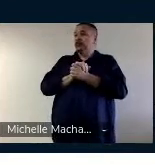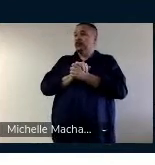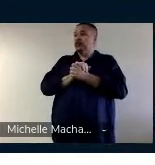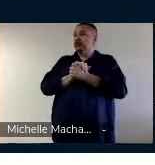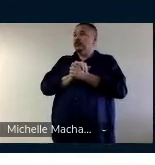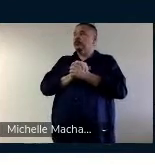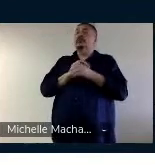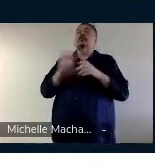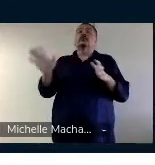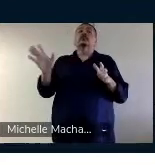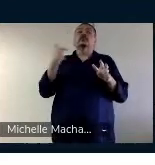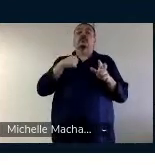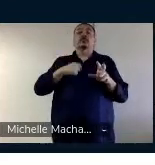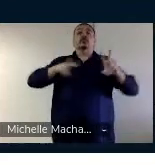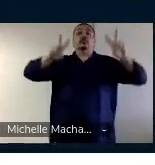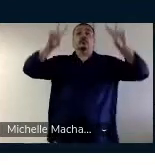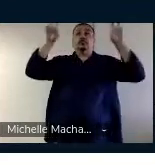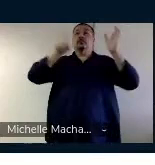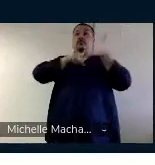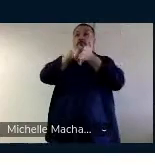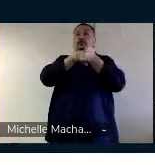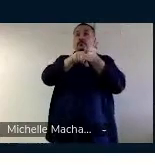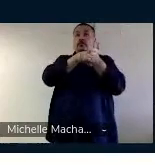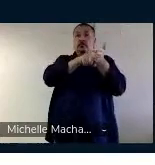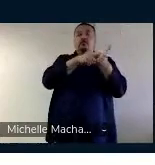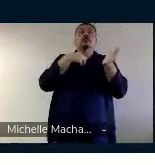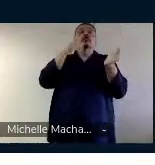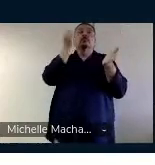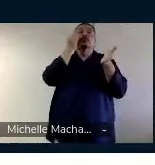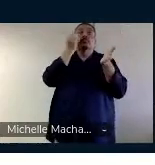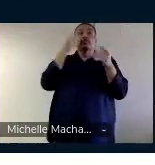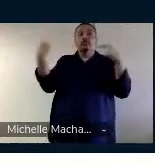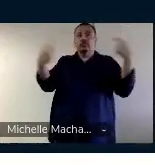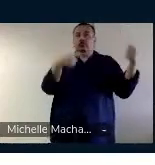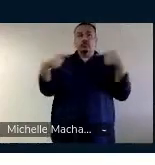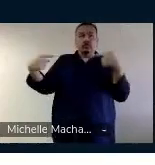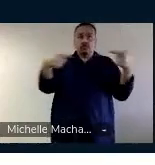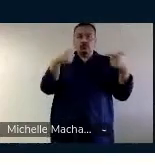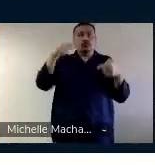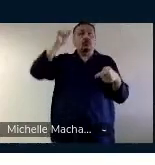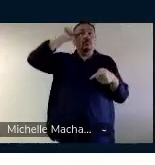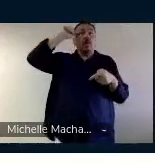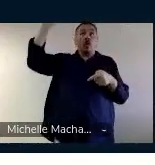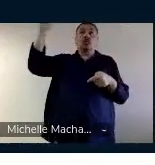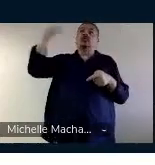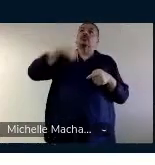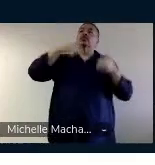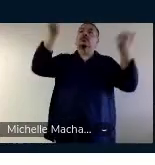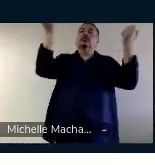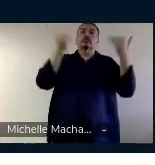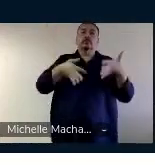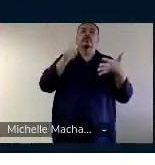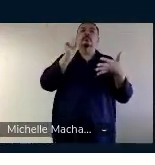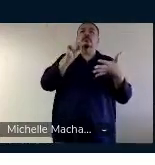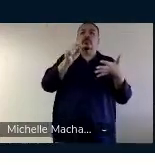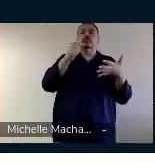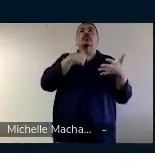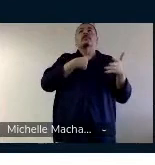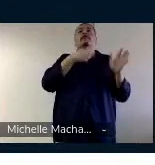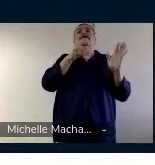A problematização da pesquisa foi verificar a discussão de autores que falam que existem falhas